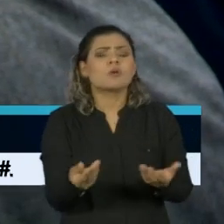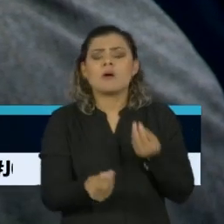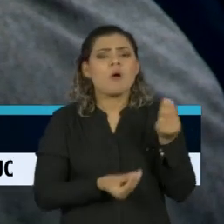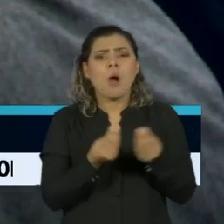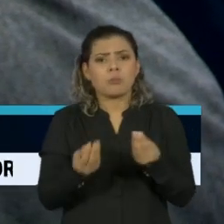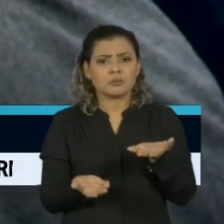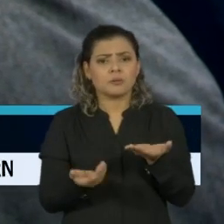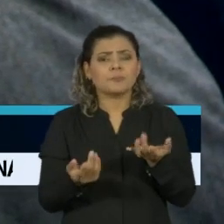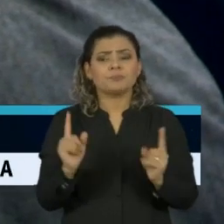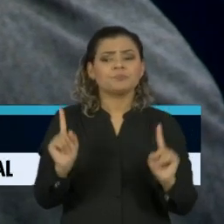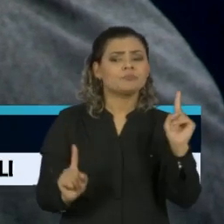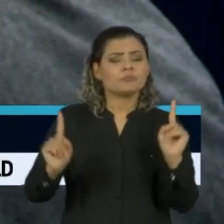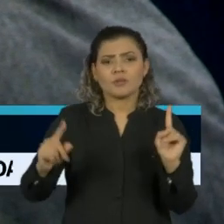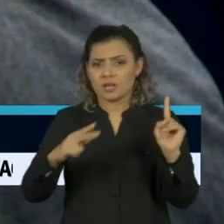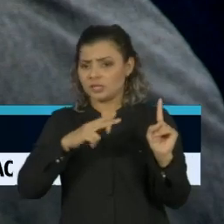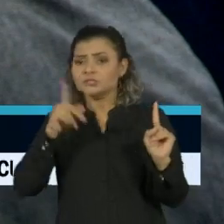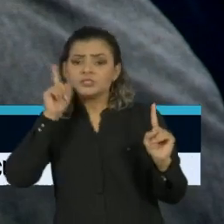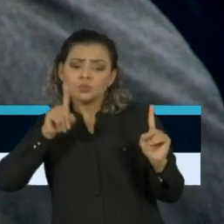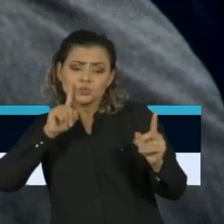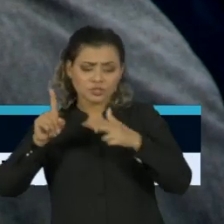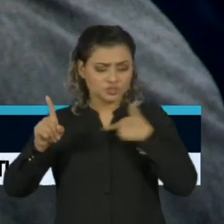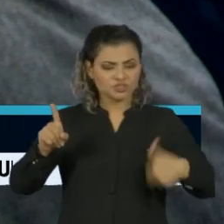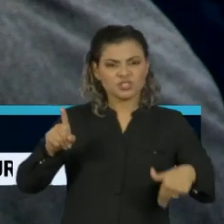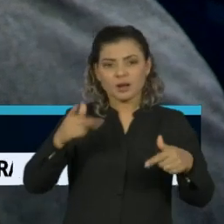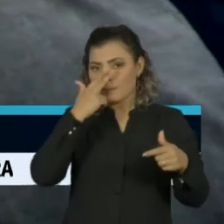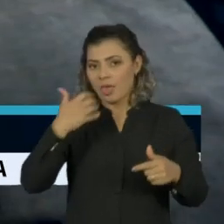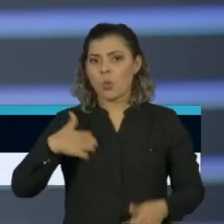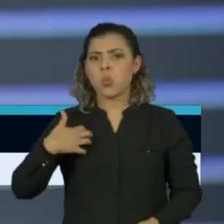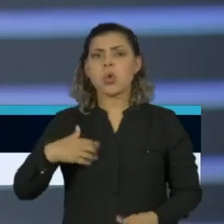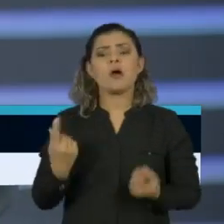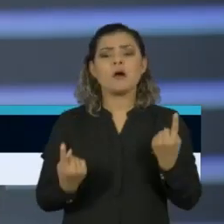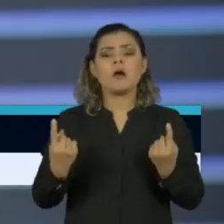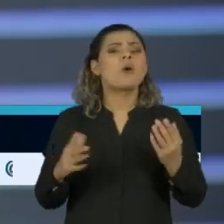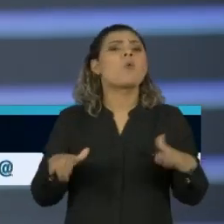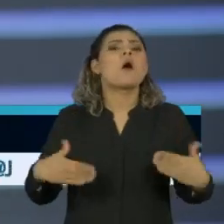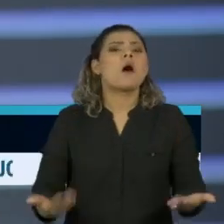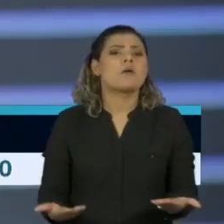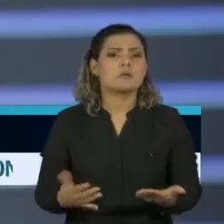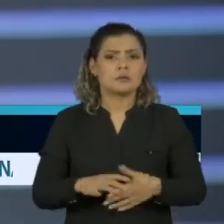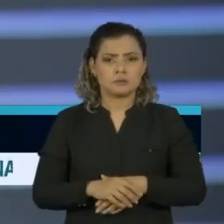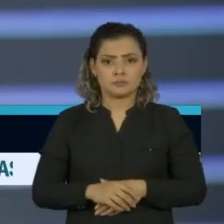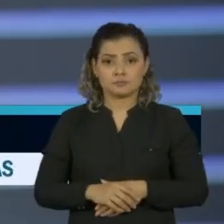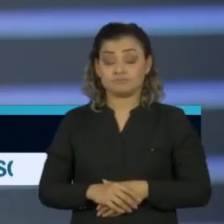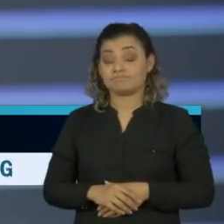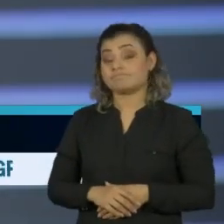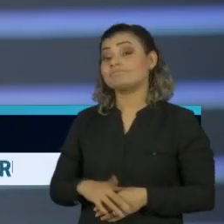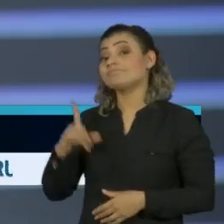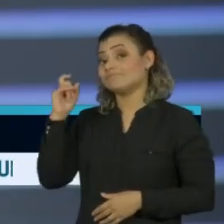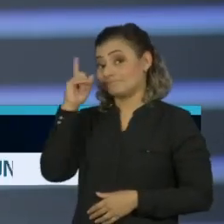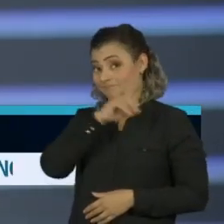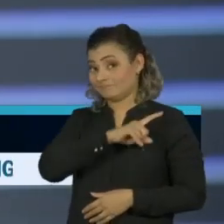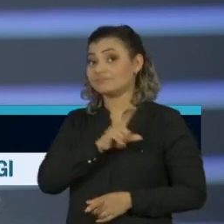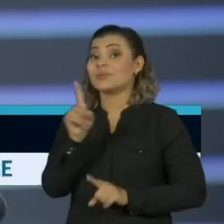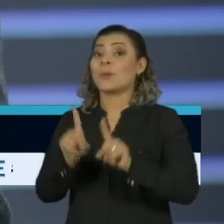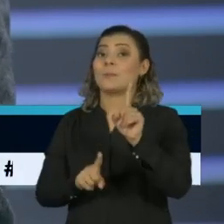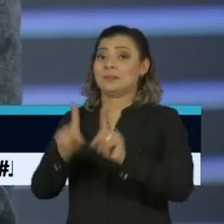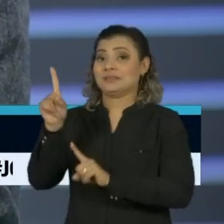que está, qual potência está com a imagem mais arranhada? Olha, difícil a competição.